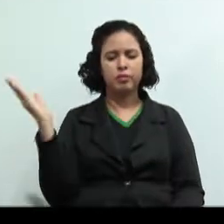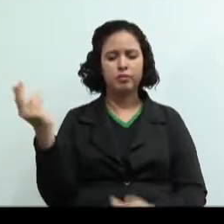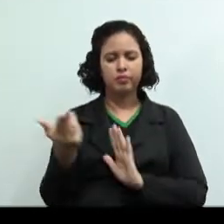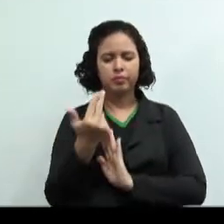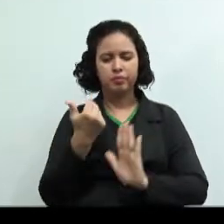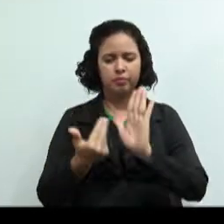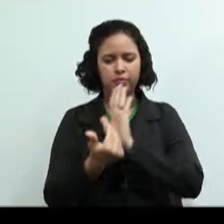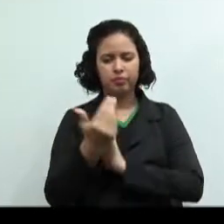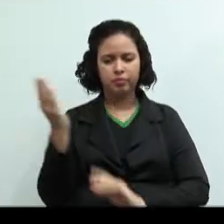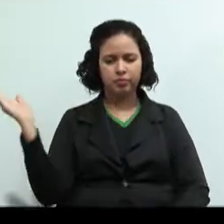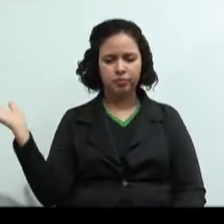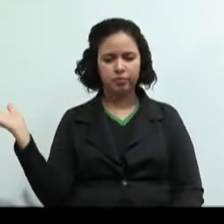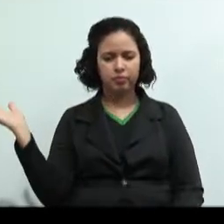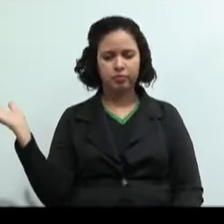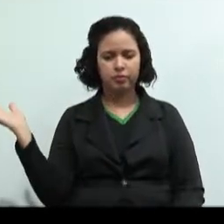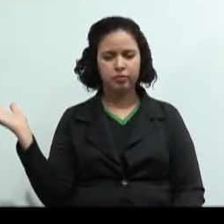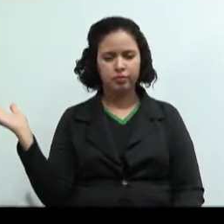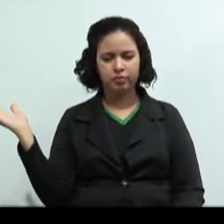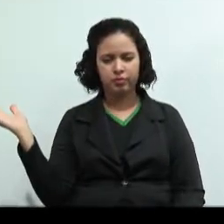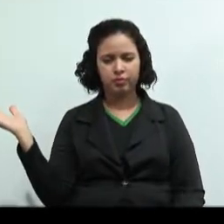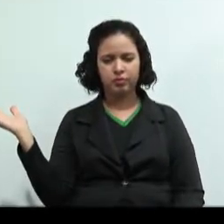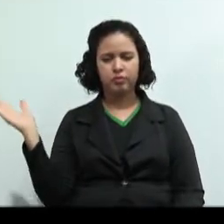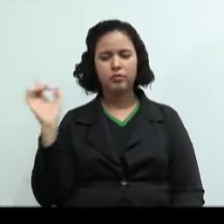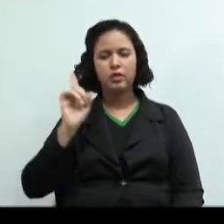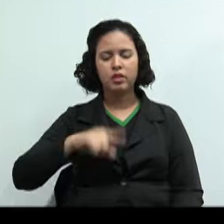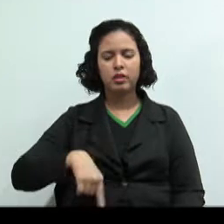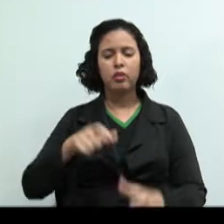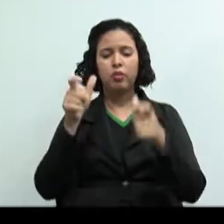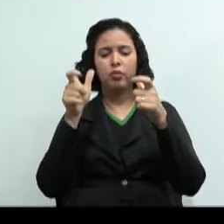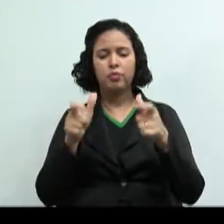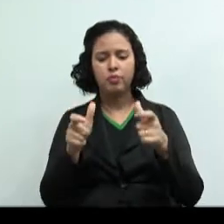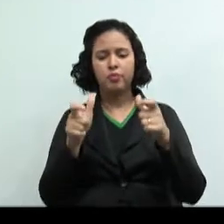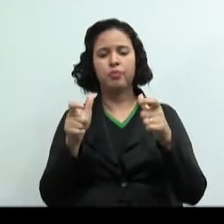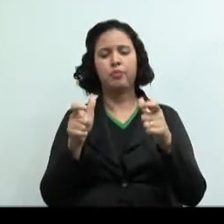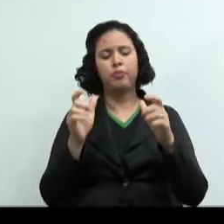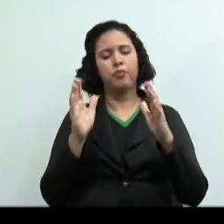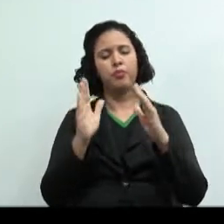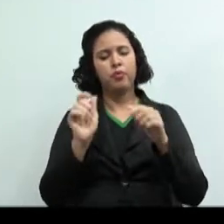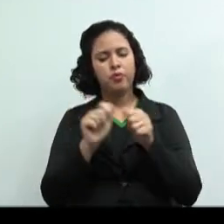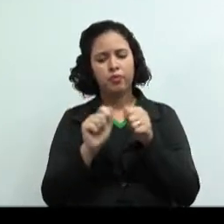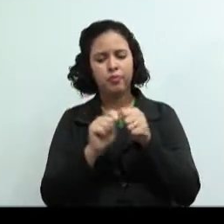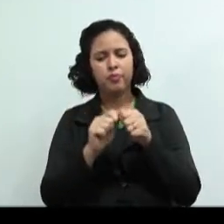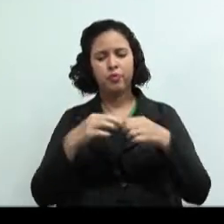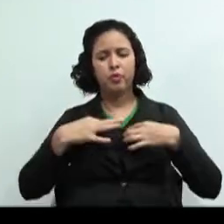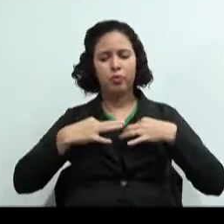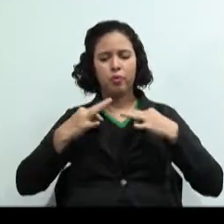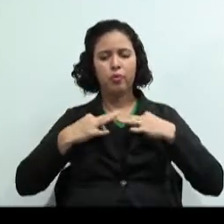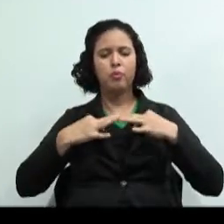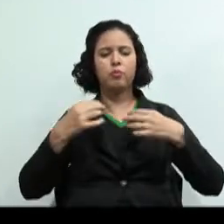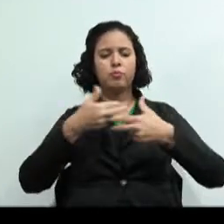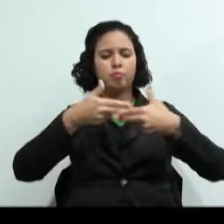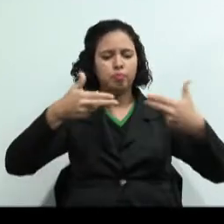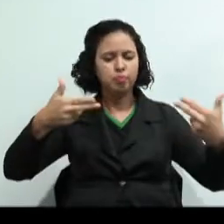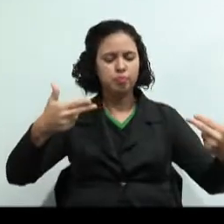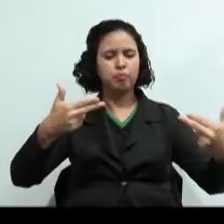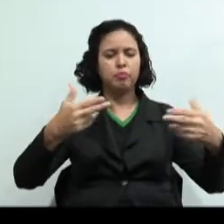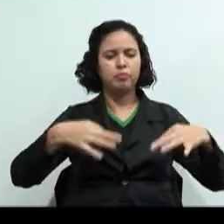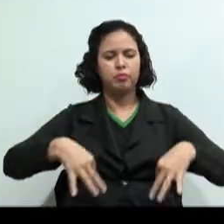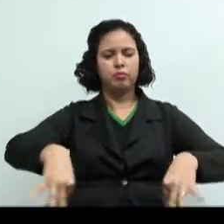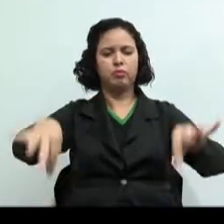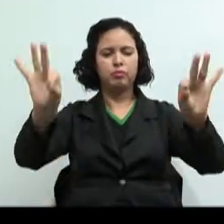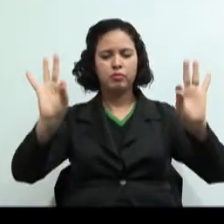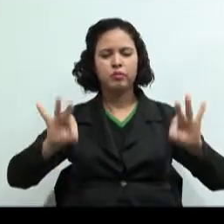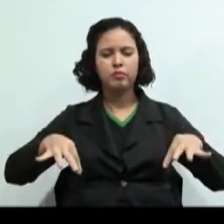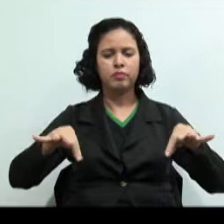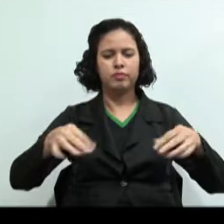tecelagem, onde se produzia várias roupas, se produzia tapetes naquela